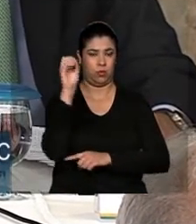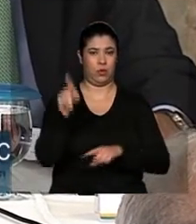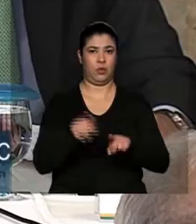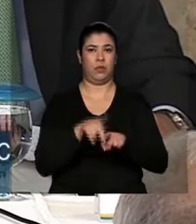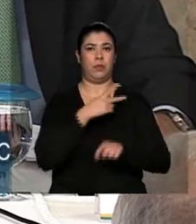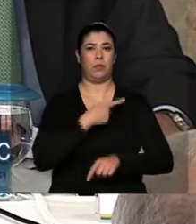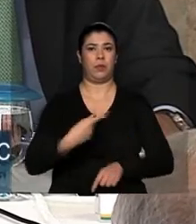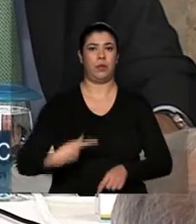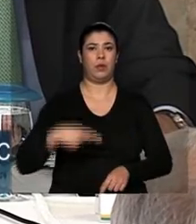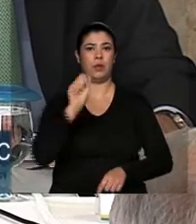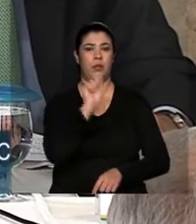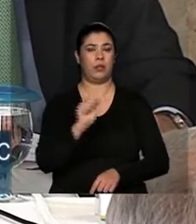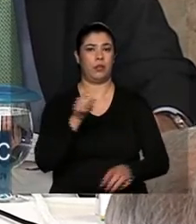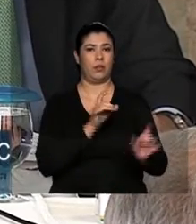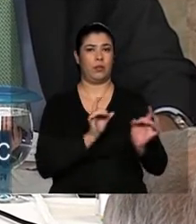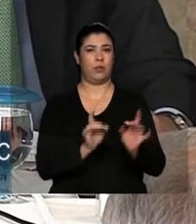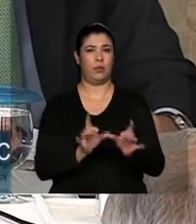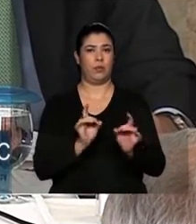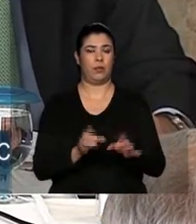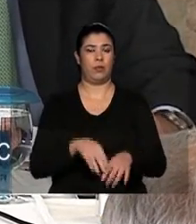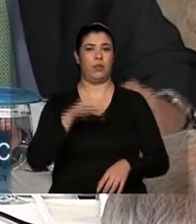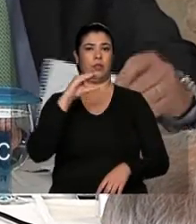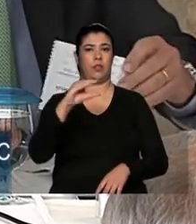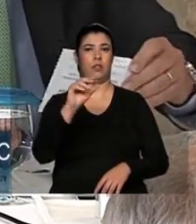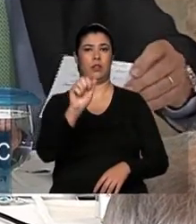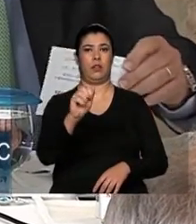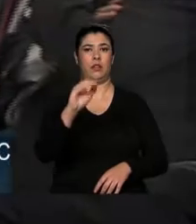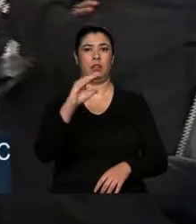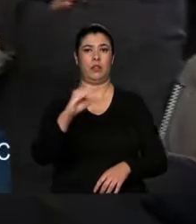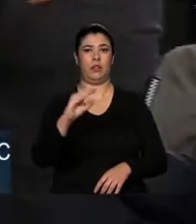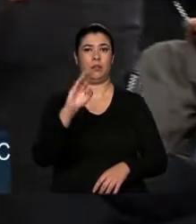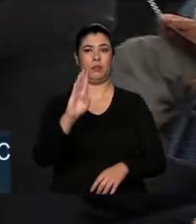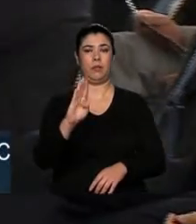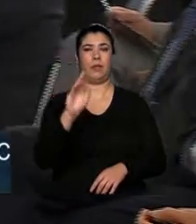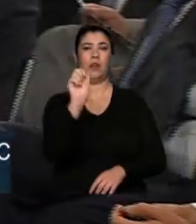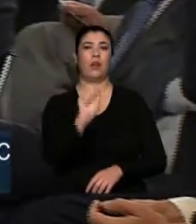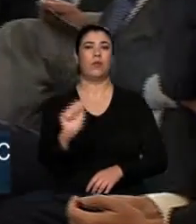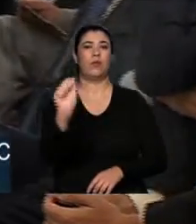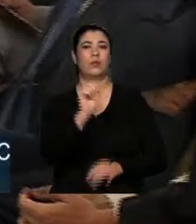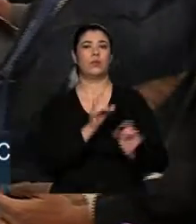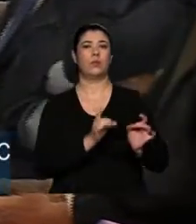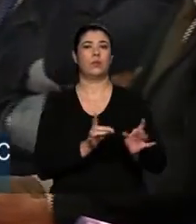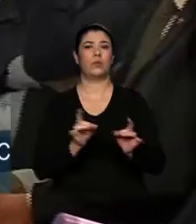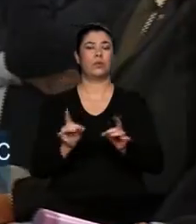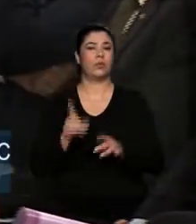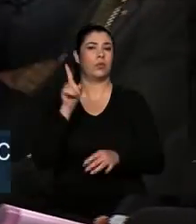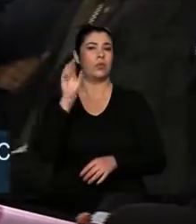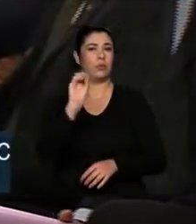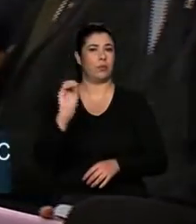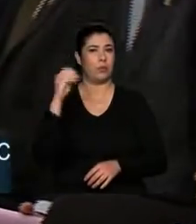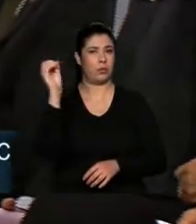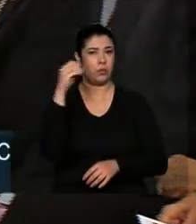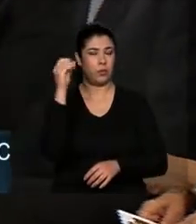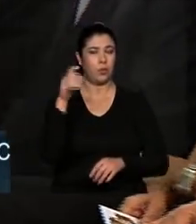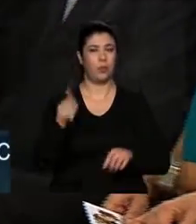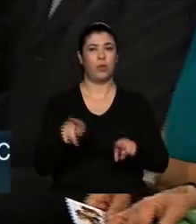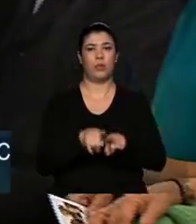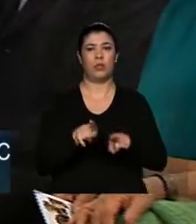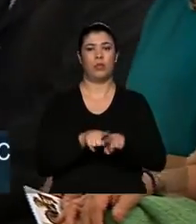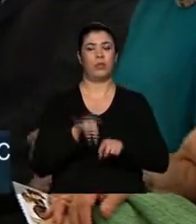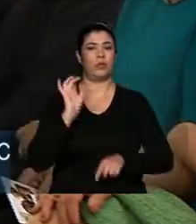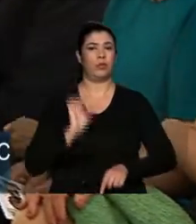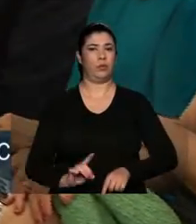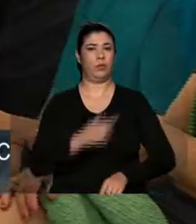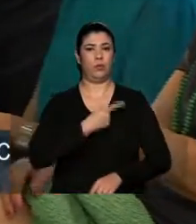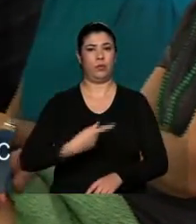Associação Comercial da CACB, das Associações Comerciais. Nosso amigo Luiz Barreto, diretor